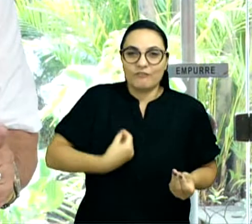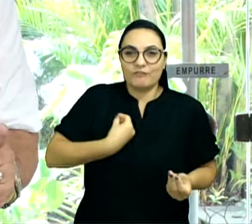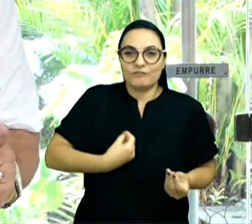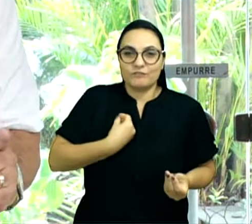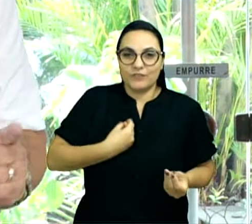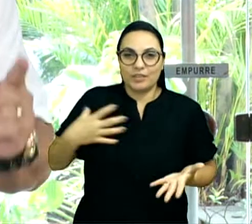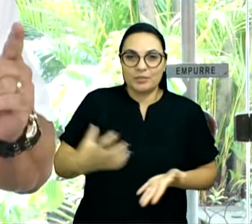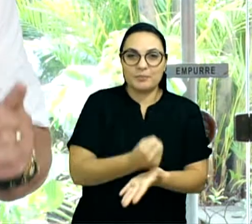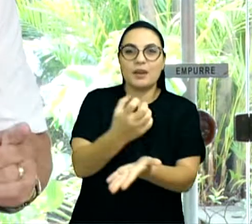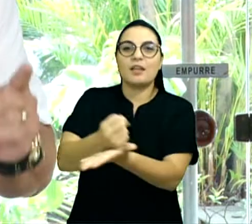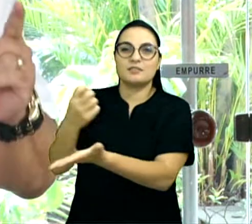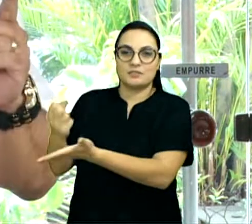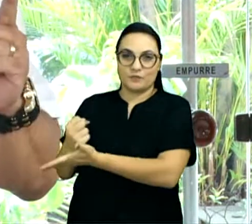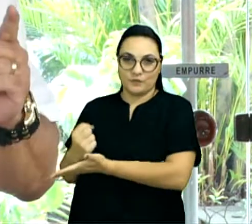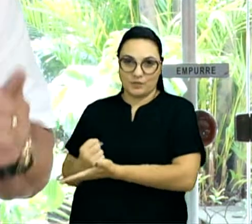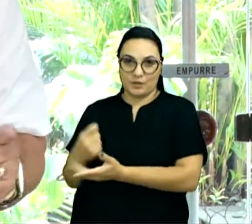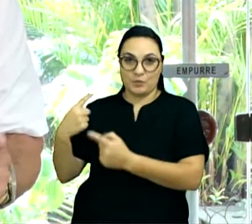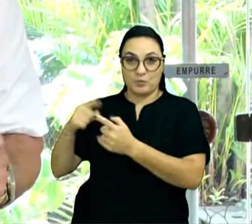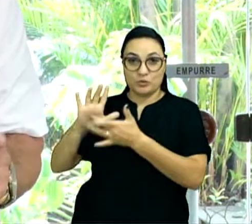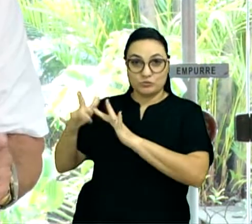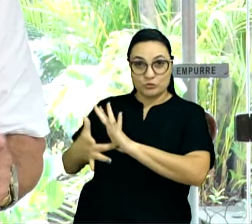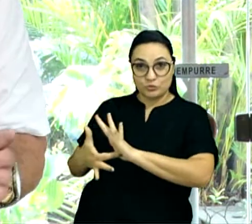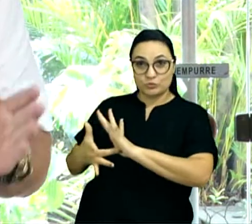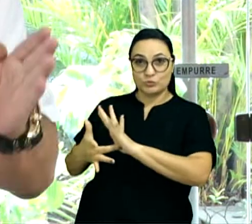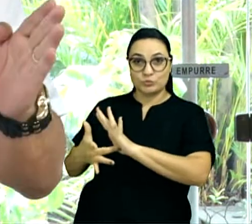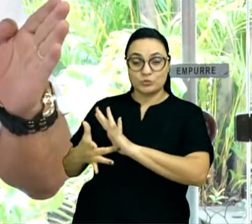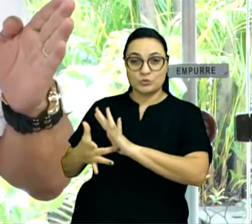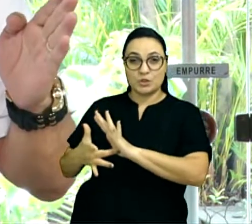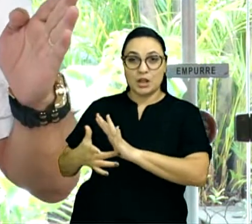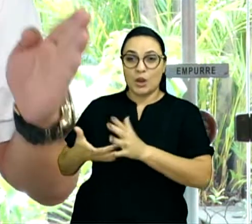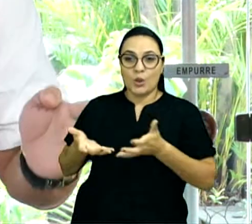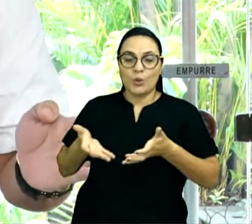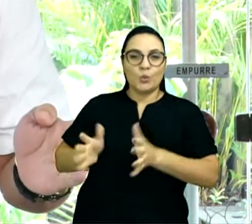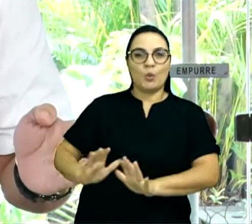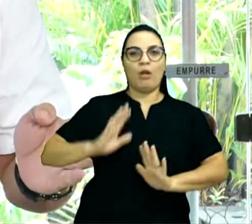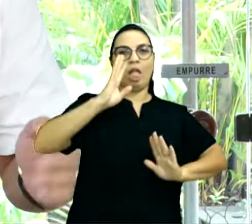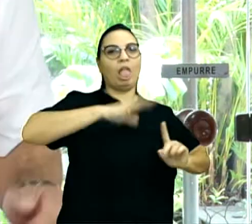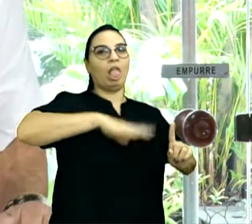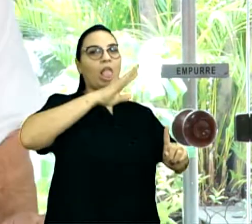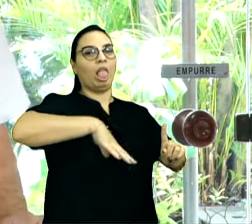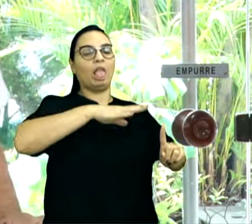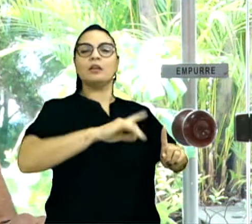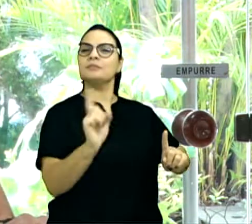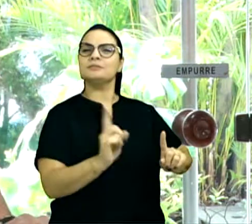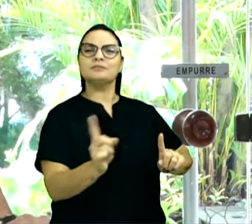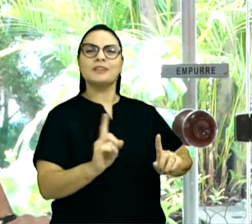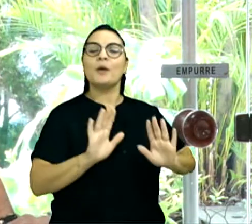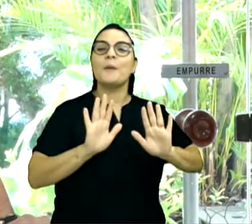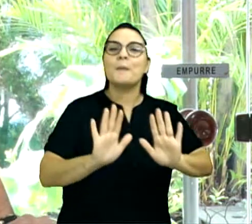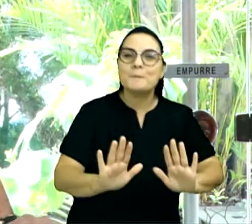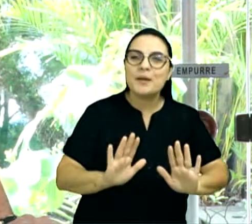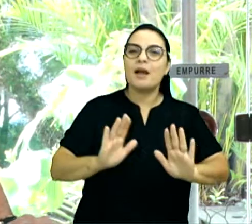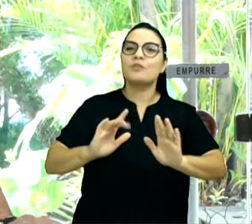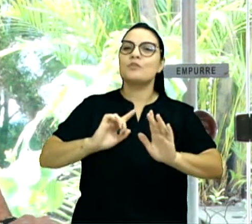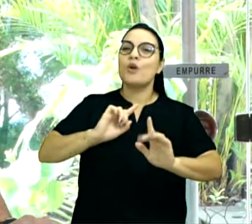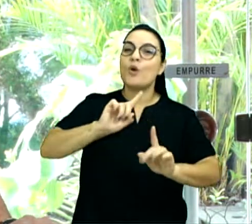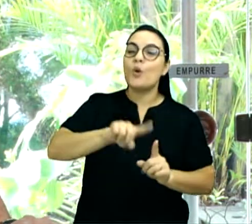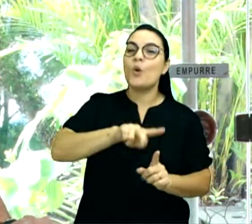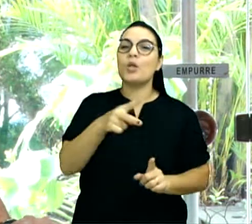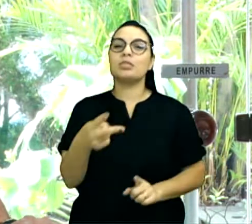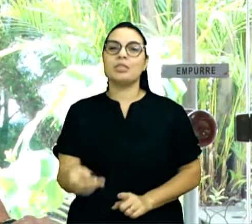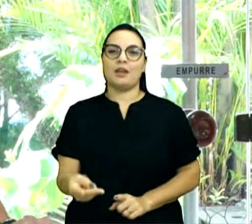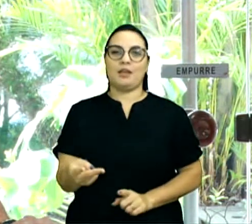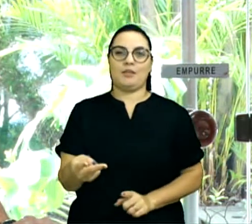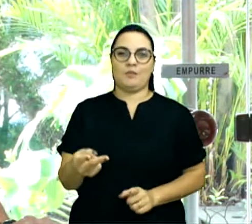Homem não veio para ser servido, mas para servir e dar a sua vida em resgate